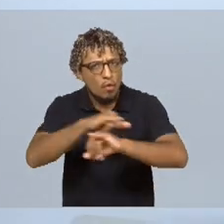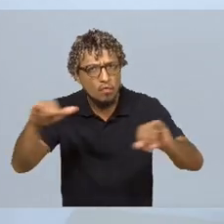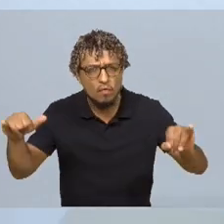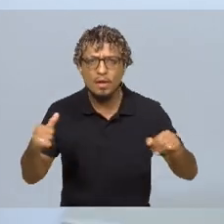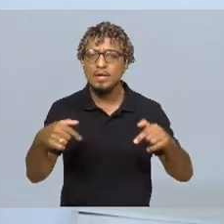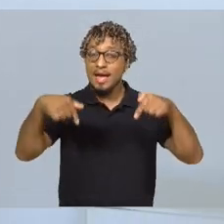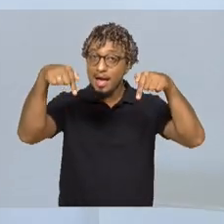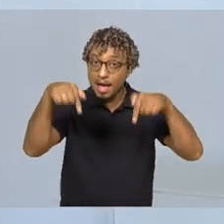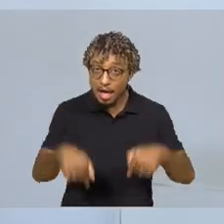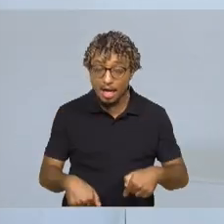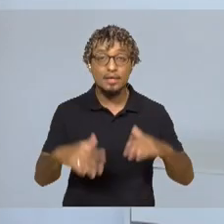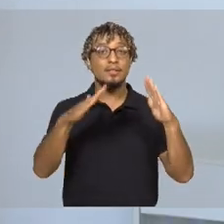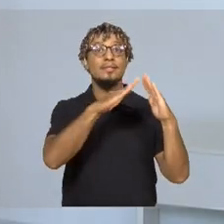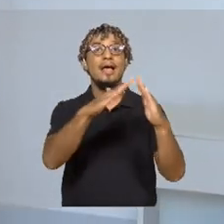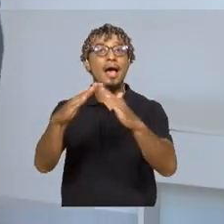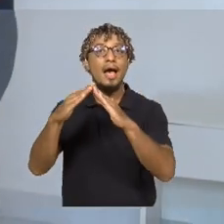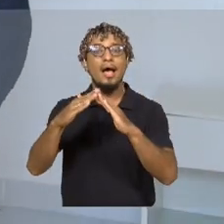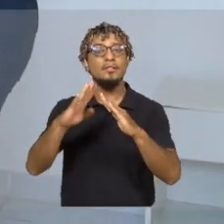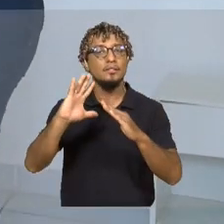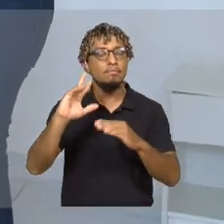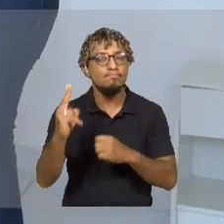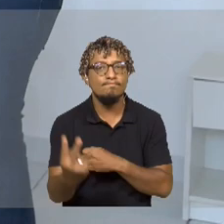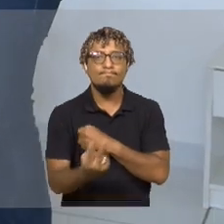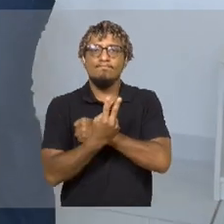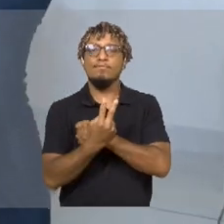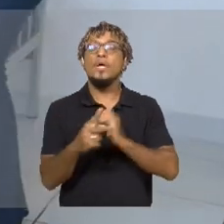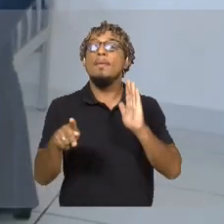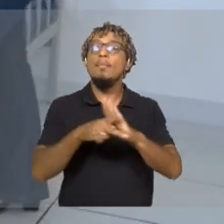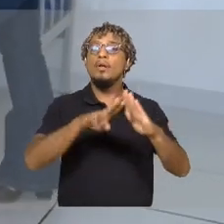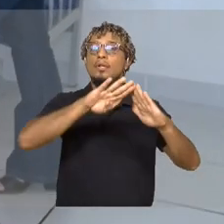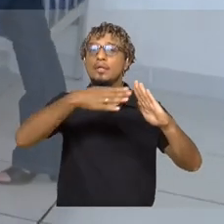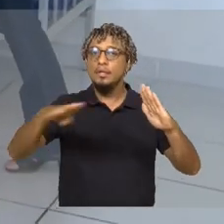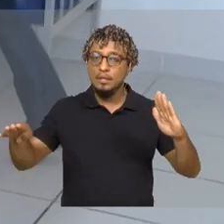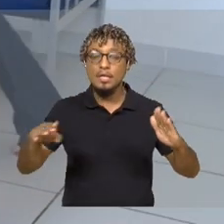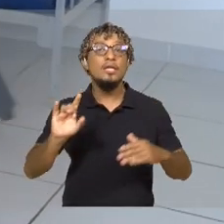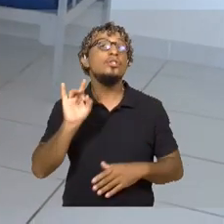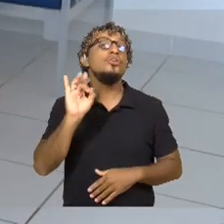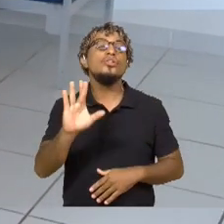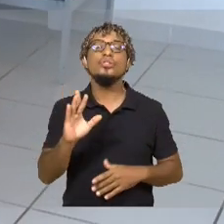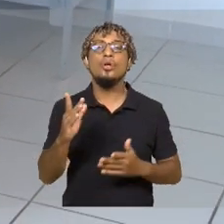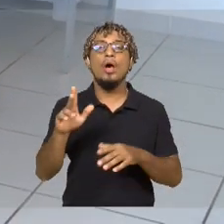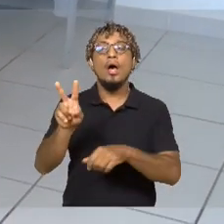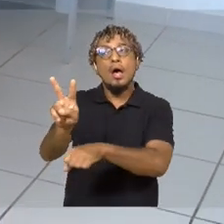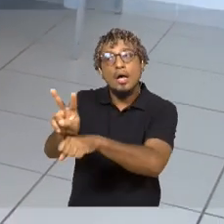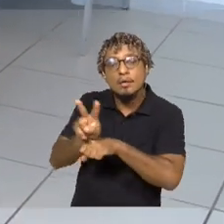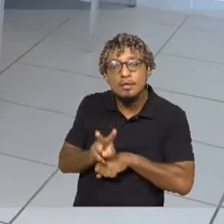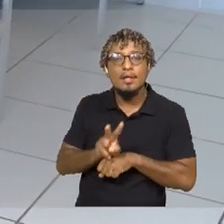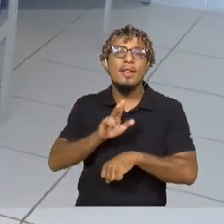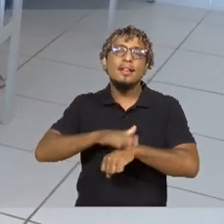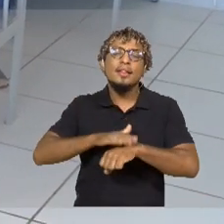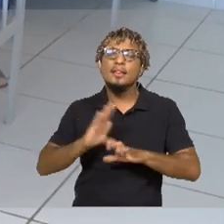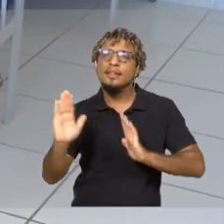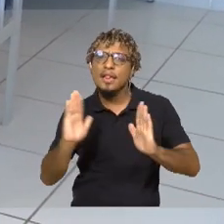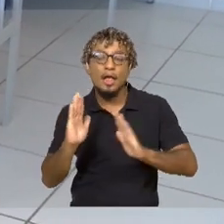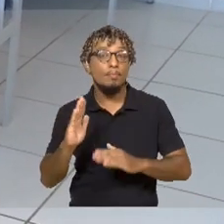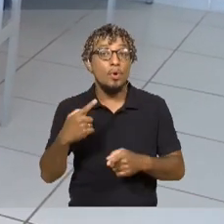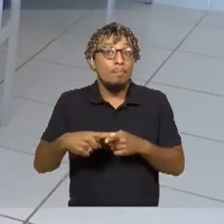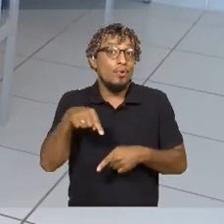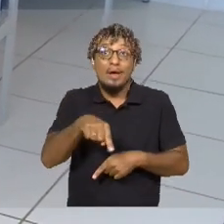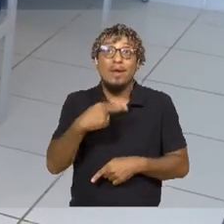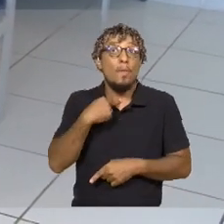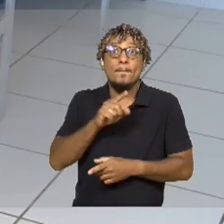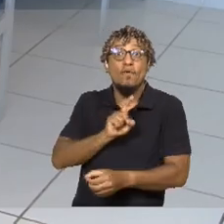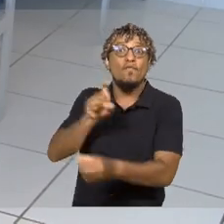diretamente do alojamento da Casa da Mulher Brasileira. É um alojamento de passagem que abriga mulheres que não podem voltar